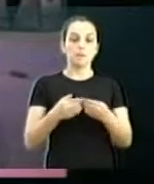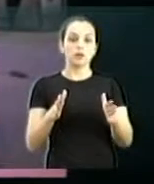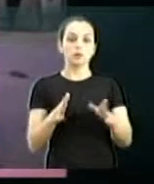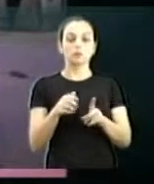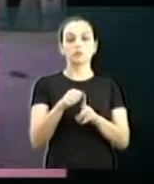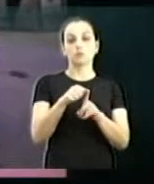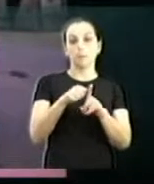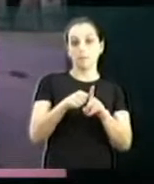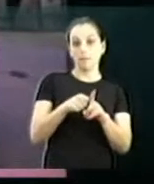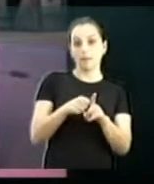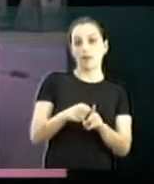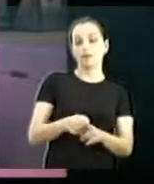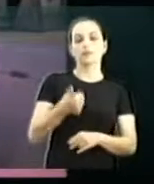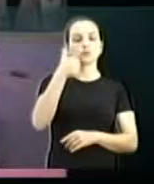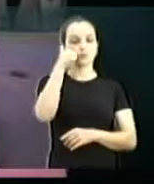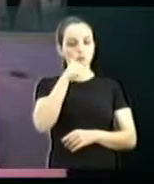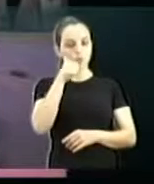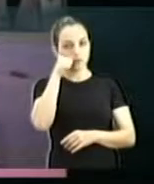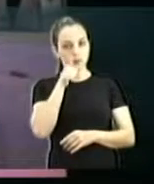e o mês da mulher.